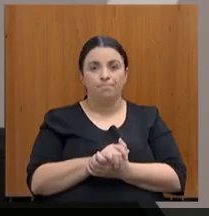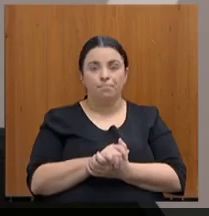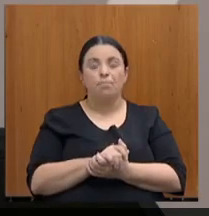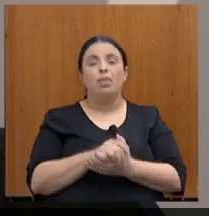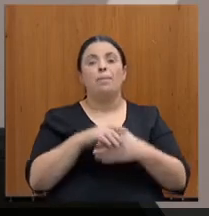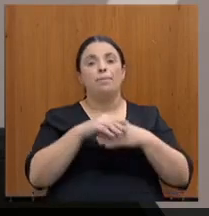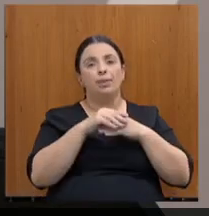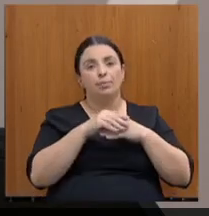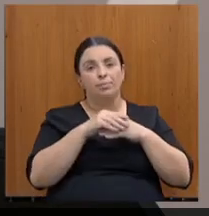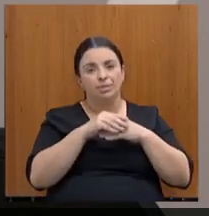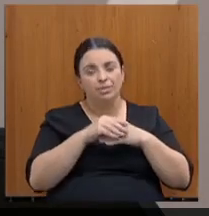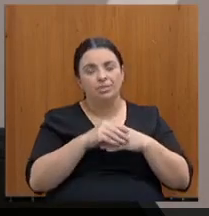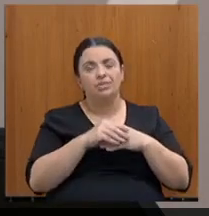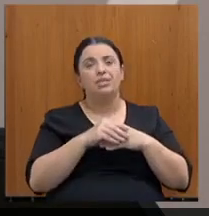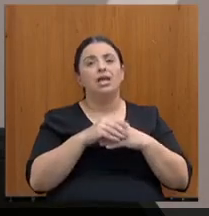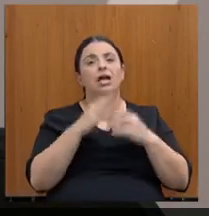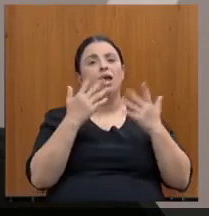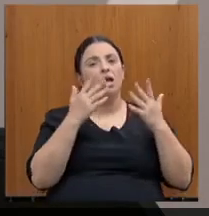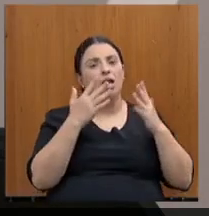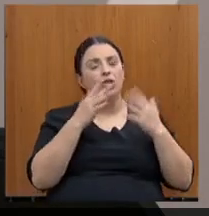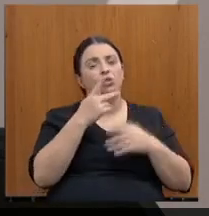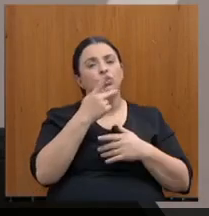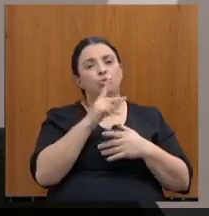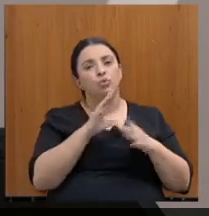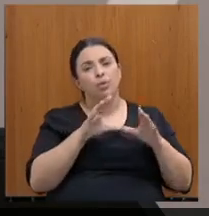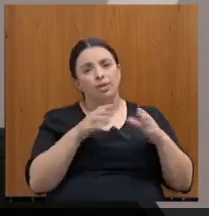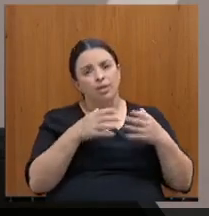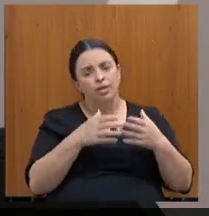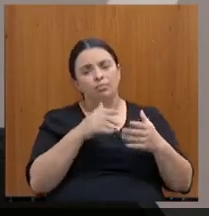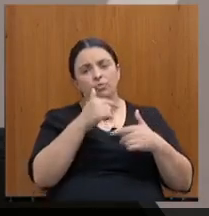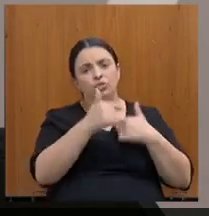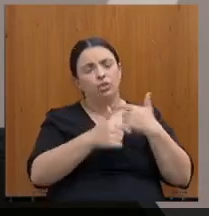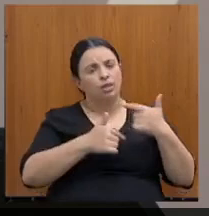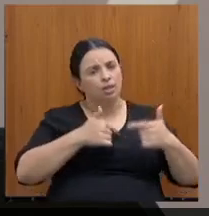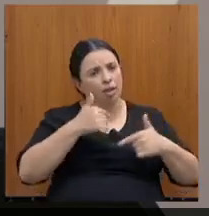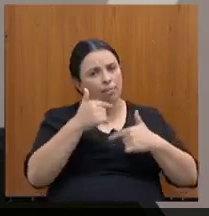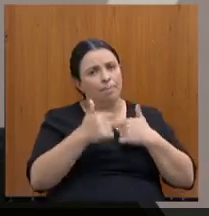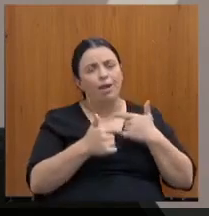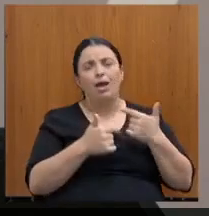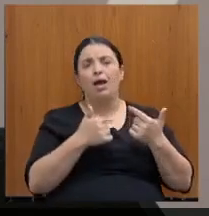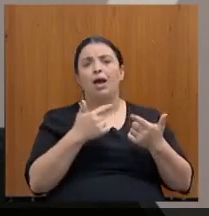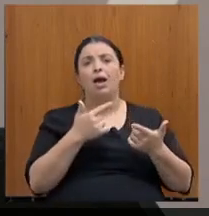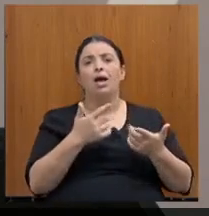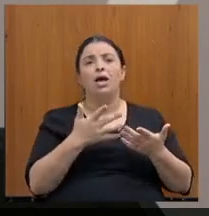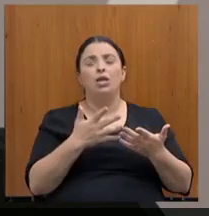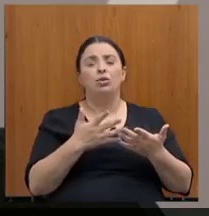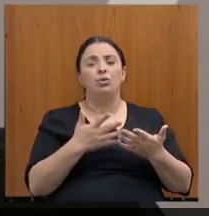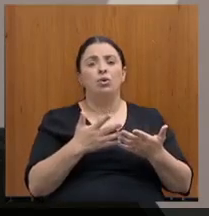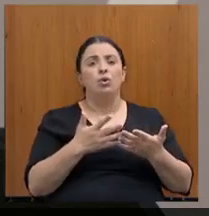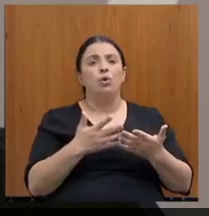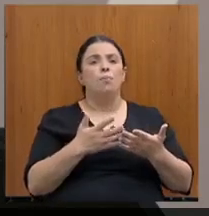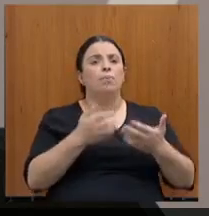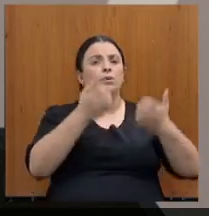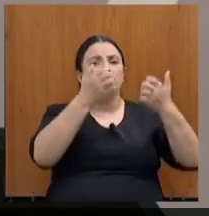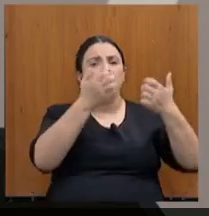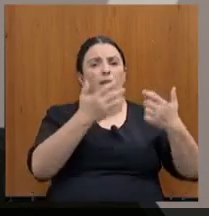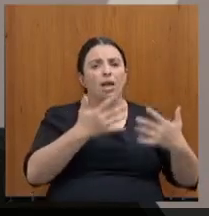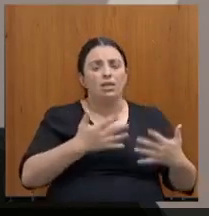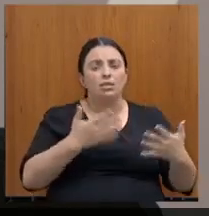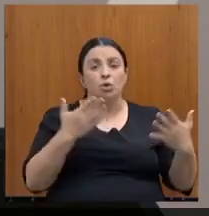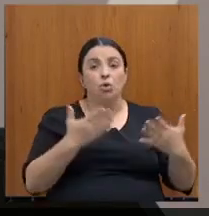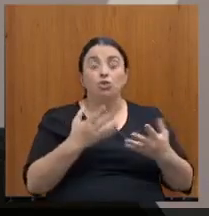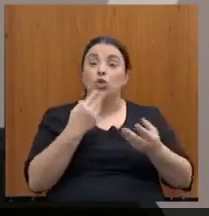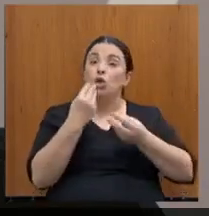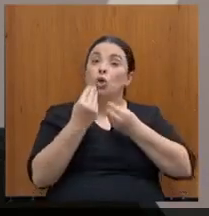Parabenizar o senhor, toda a sua equipe, também, por todo o trabalho, pela apresentação que veio aqui hoje, pela forma como o Estado vem